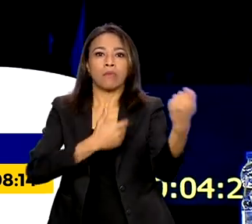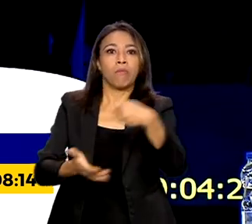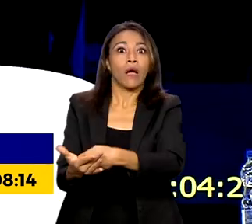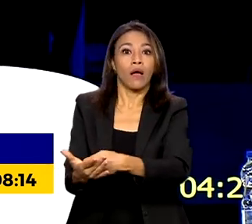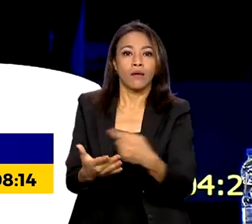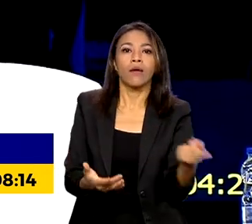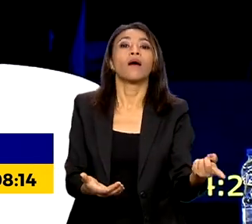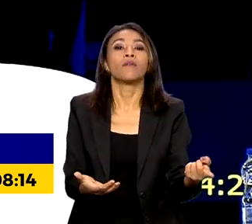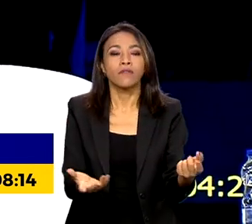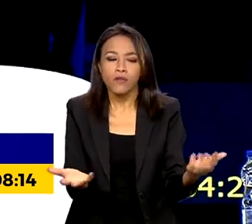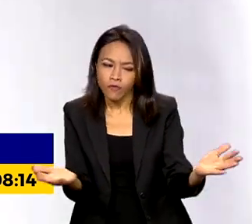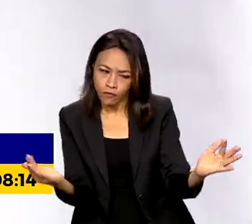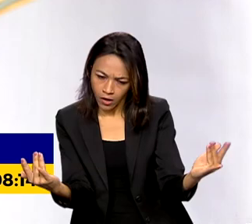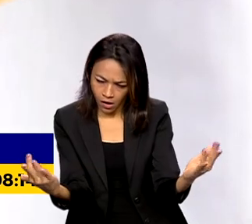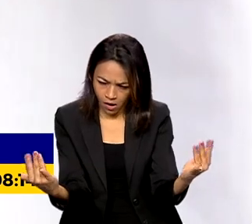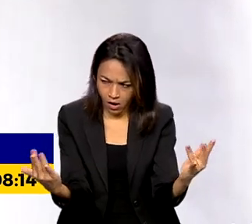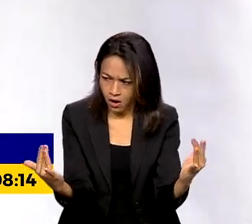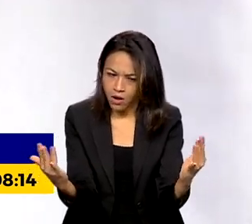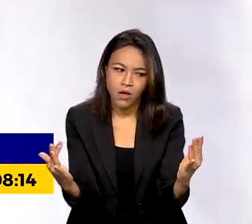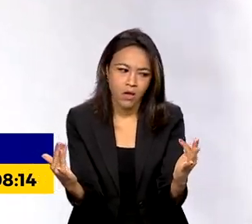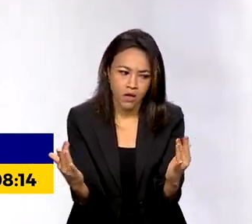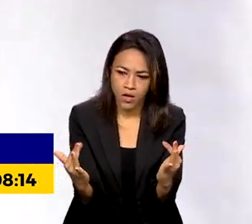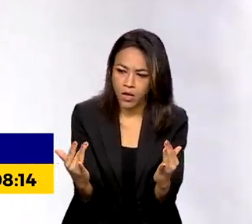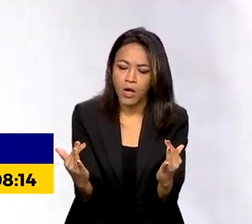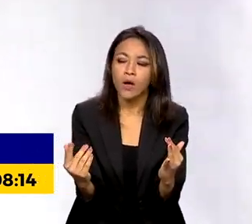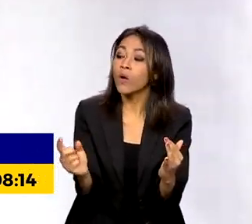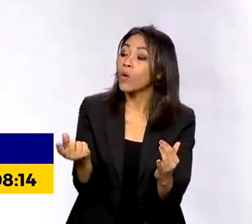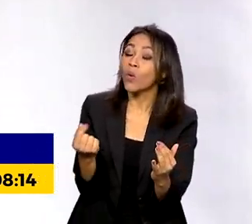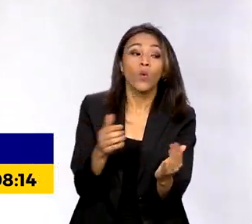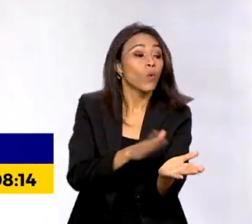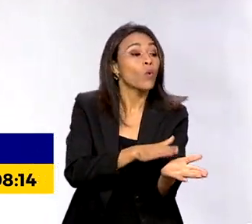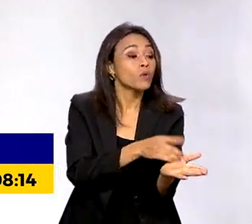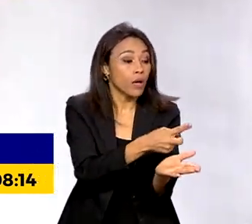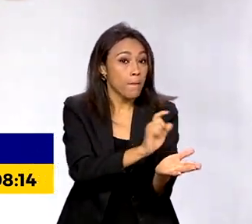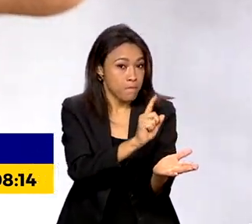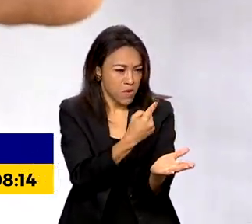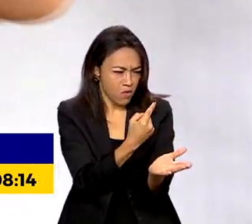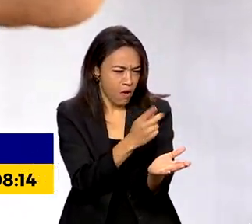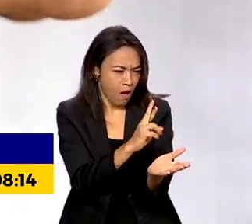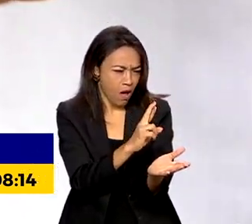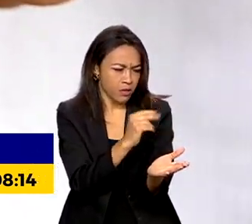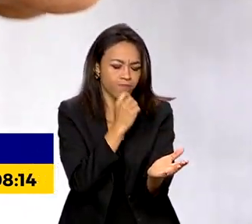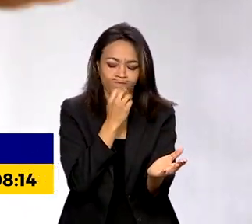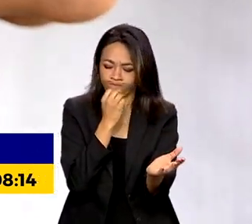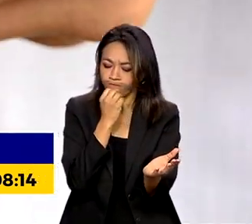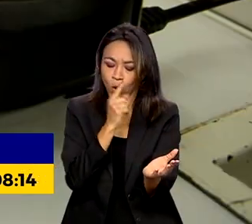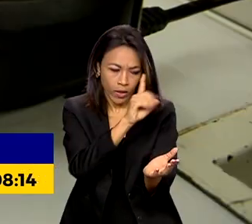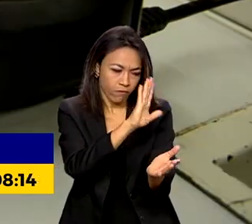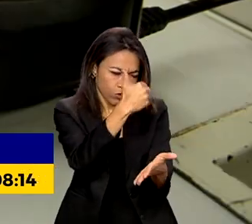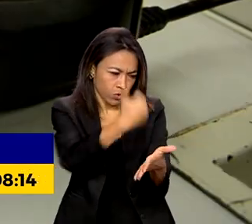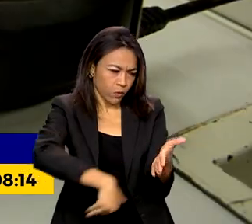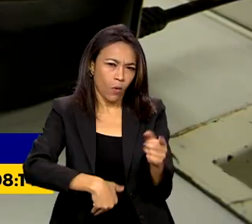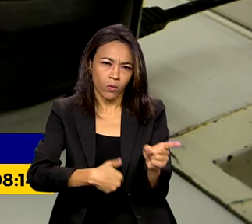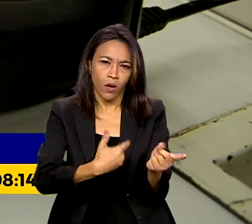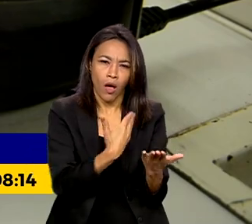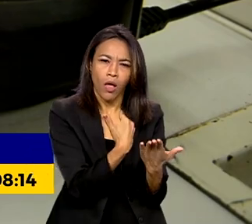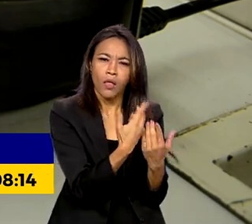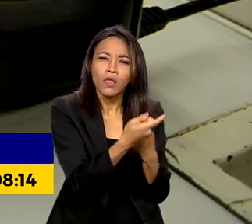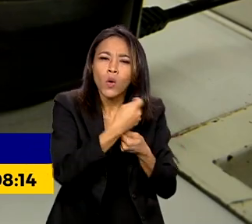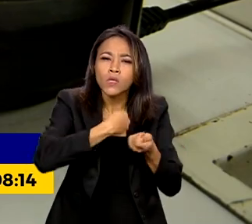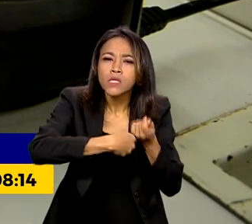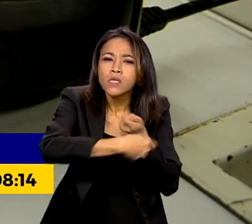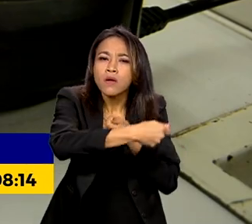se aproxima os dois. Olha, eu devo mil reais e começa pelo desconto, quem dá um